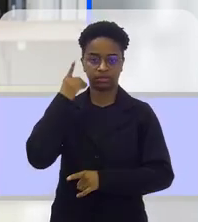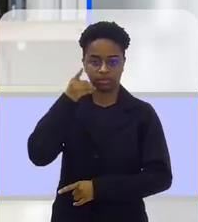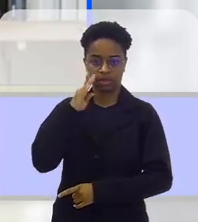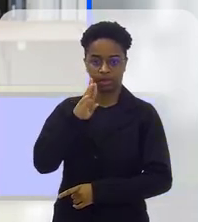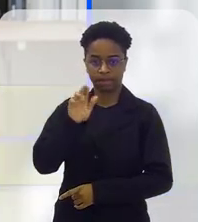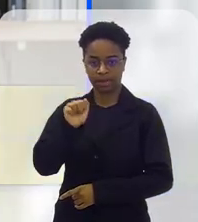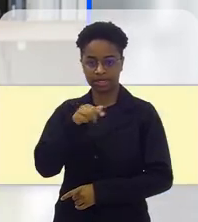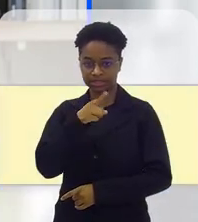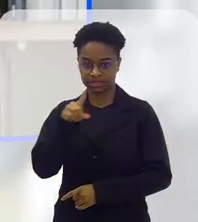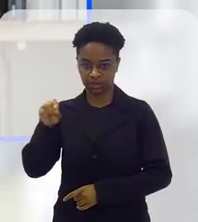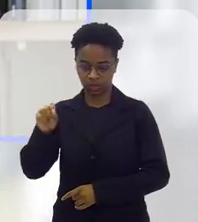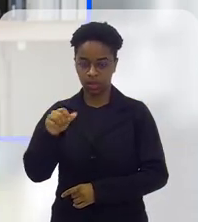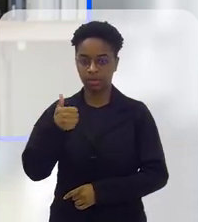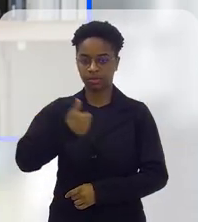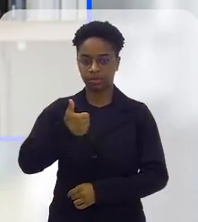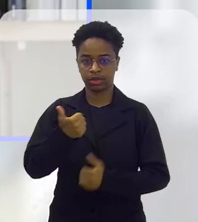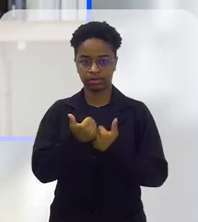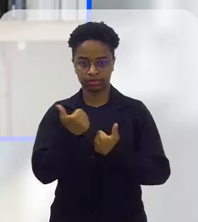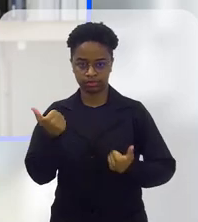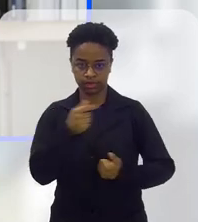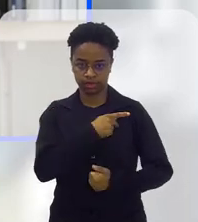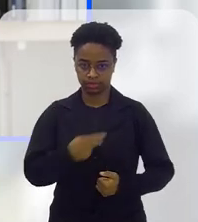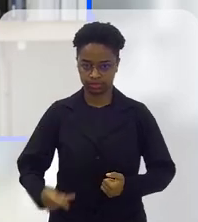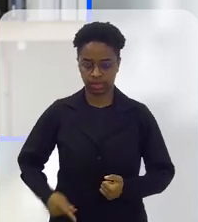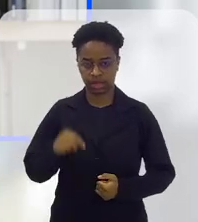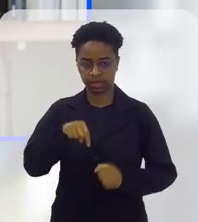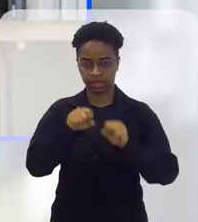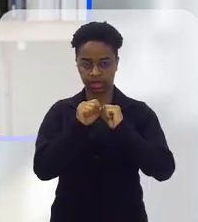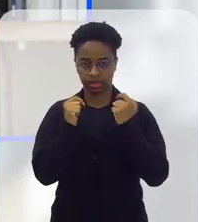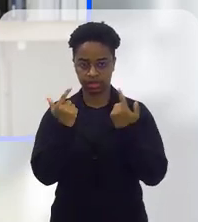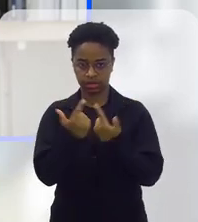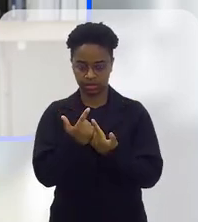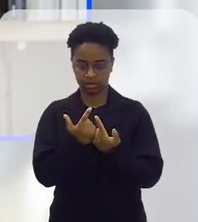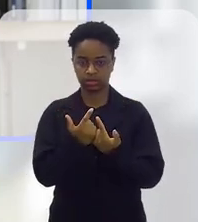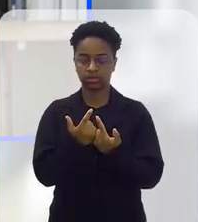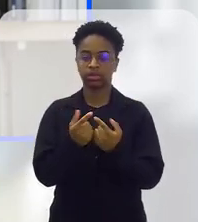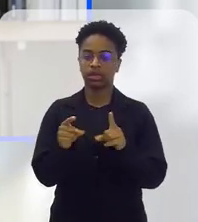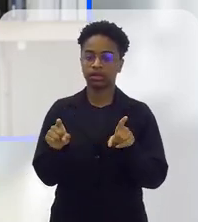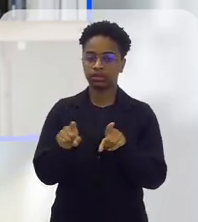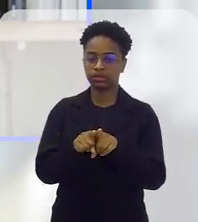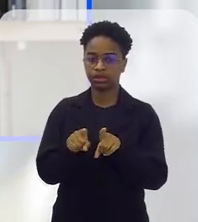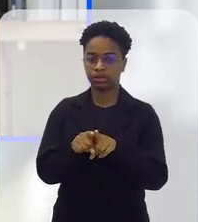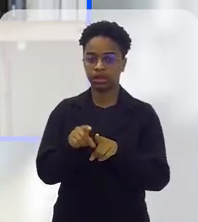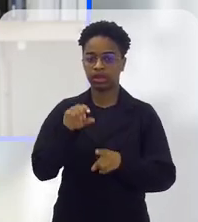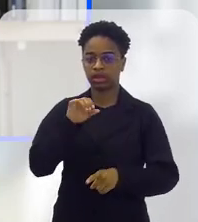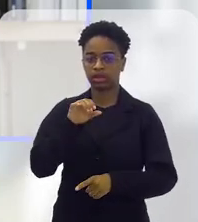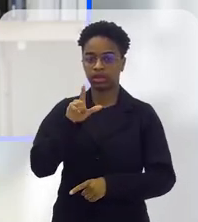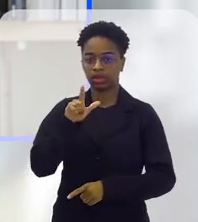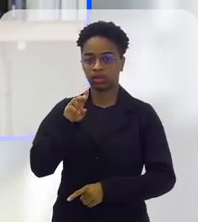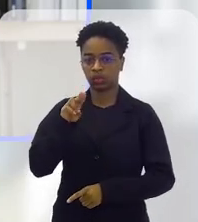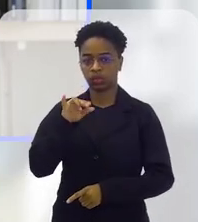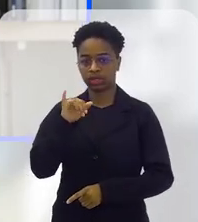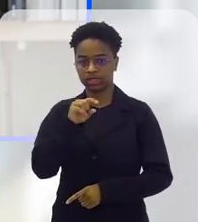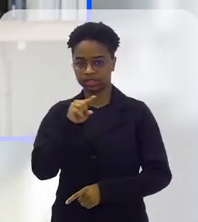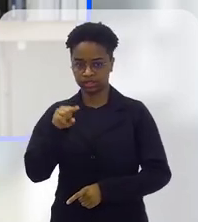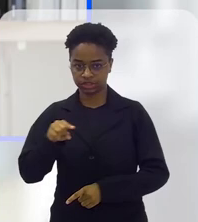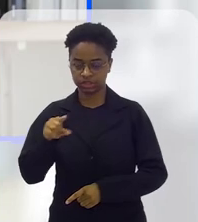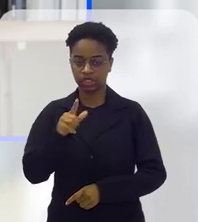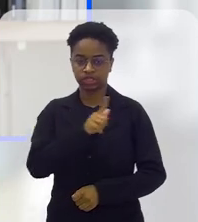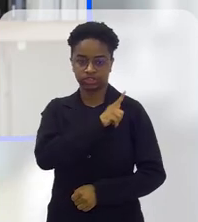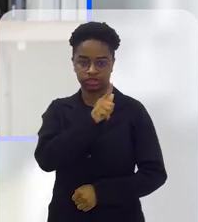estadual e primeiro vice-presidente da Assembleia Legislativa do Estado do Rio de Janeiro, o deputado estadual Brasão, e o senhor Luizinho,